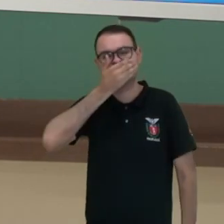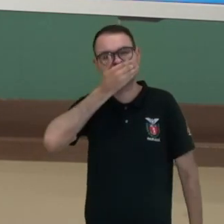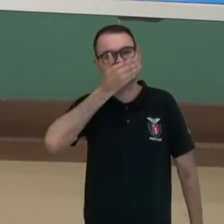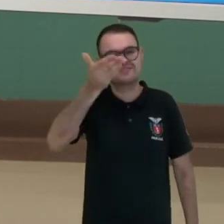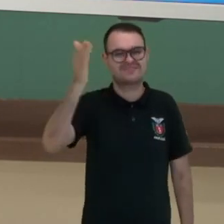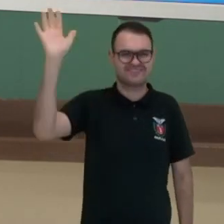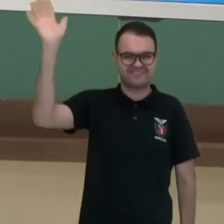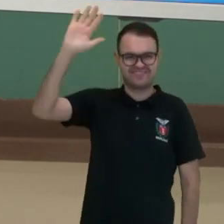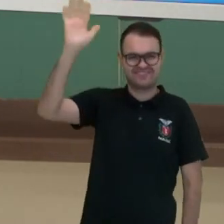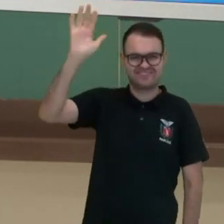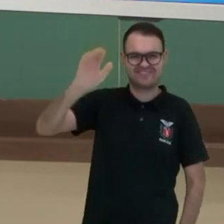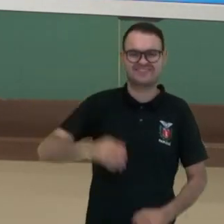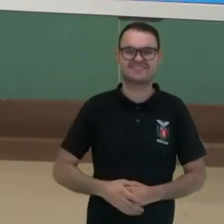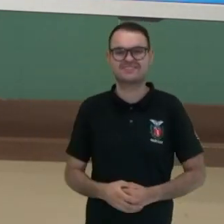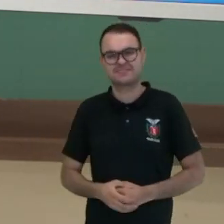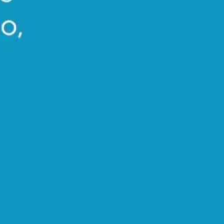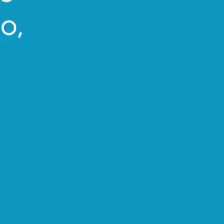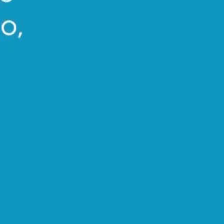grande, tchau!